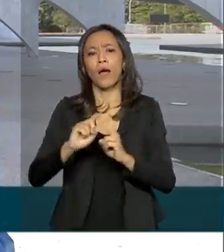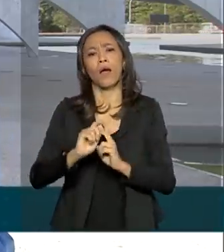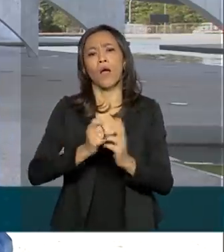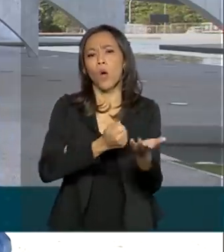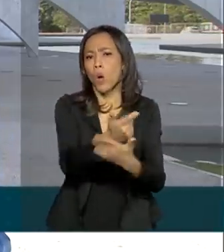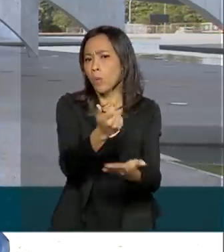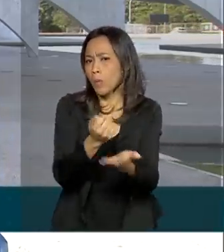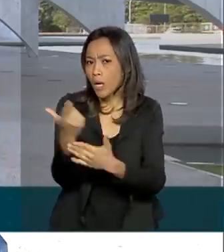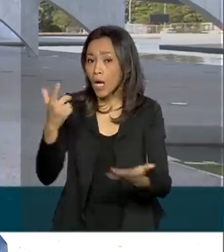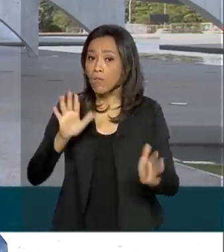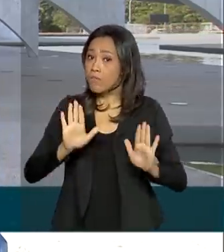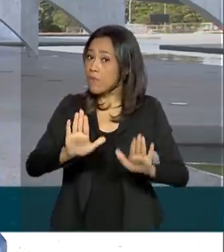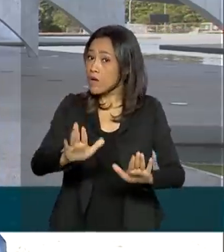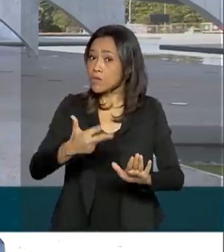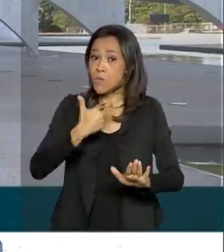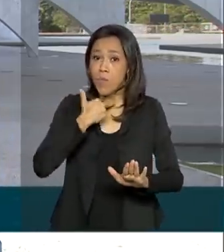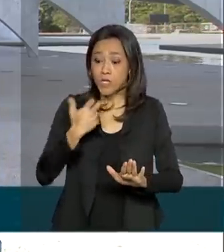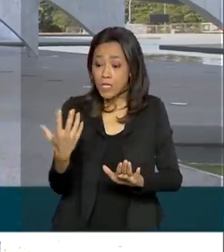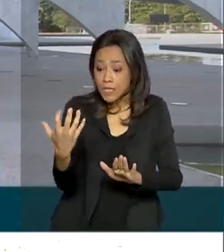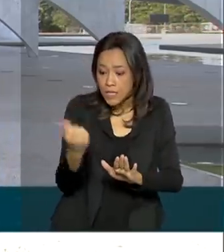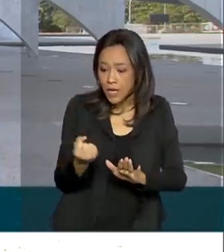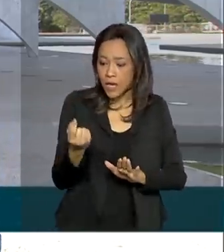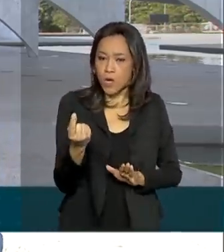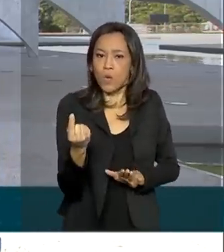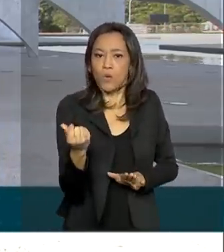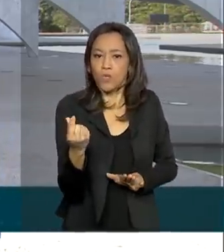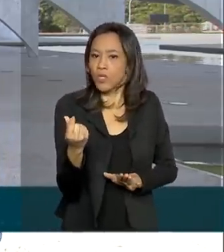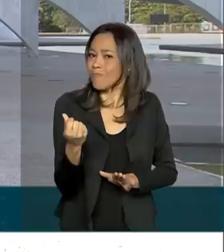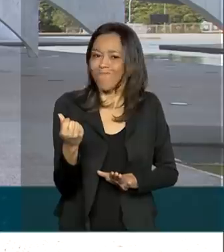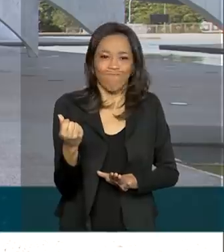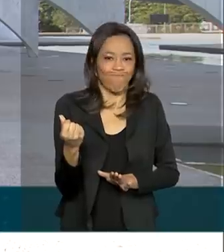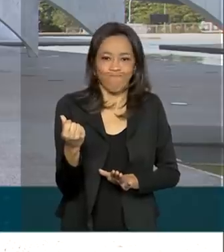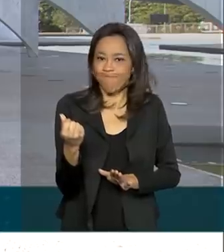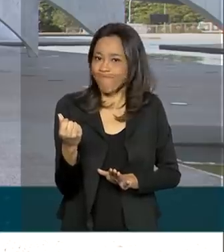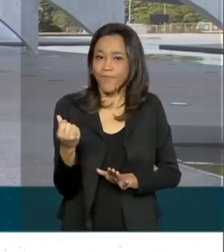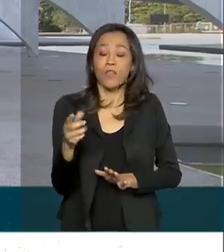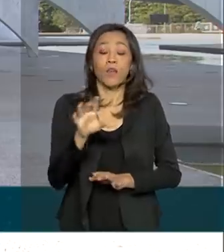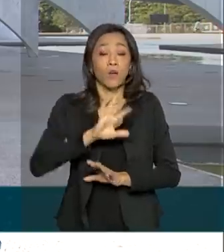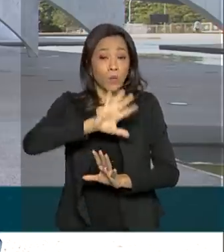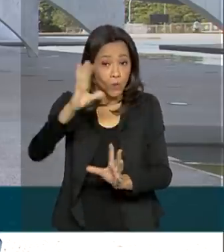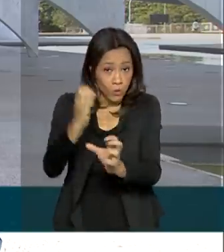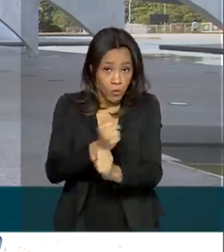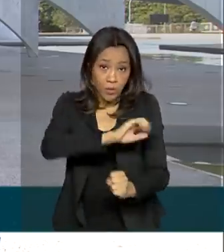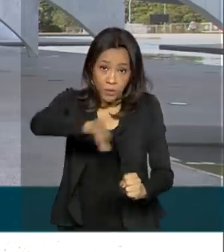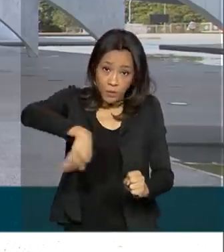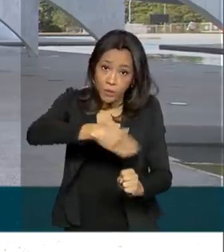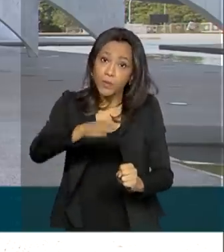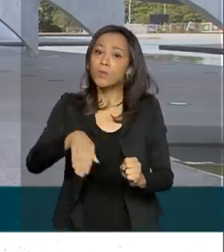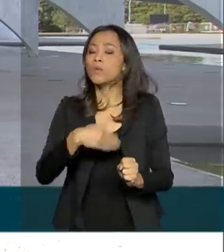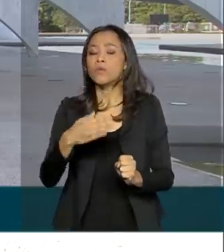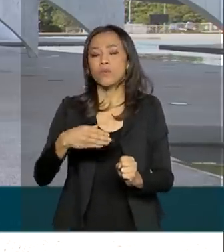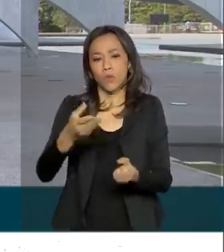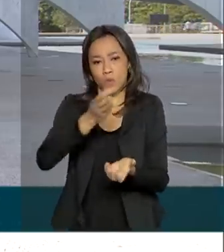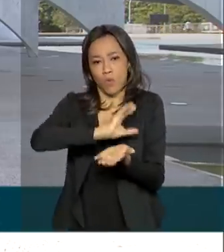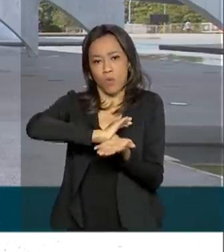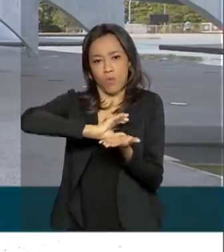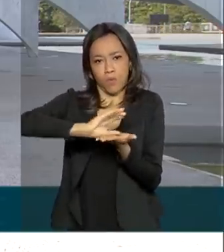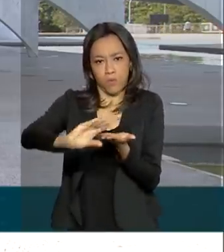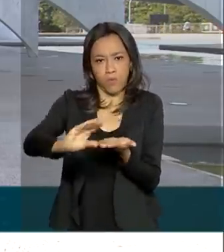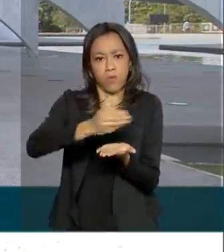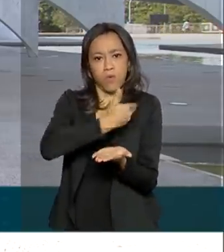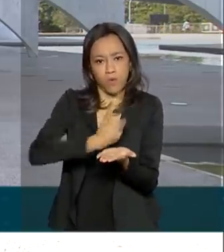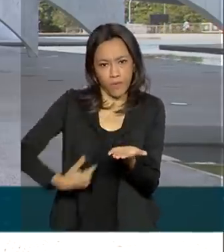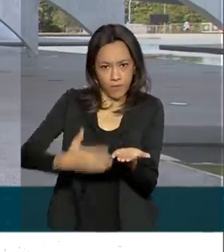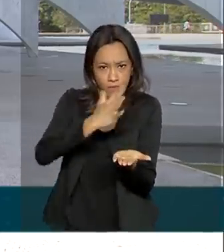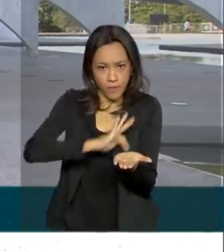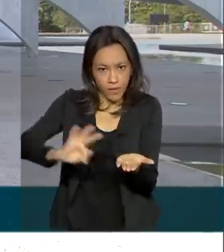mas ainda não pode sacar o dinheiro. O total desembolsado pelo governo federal até agora com o pagamento do auxílio